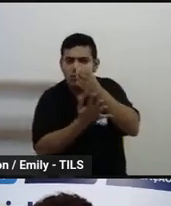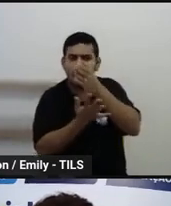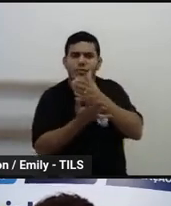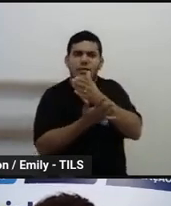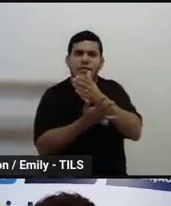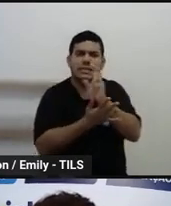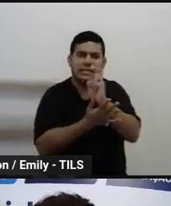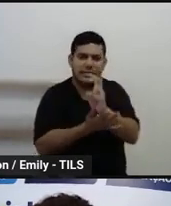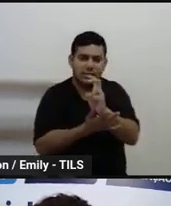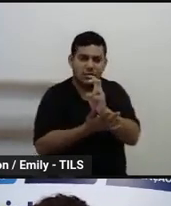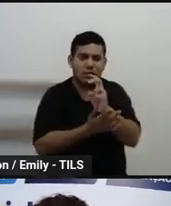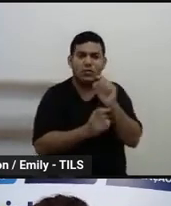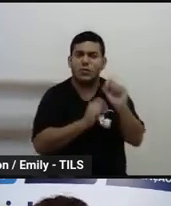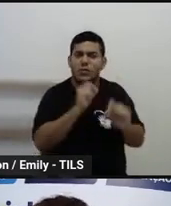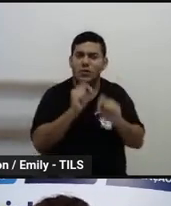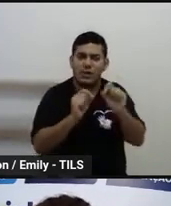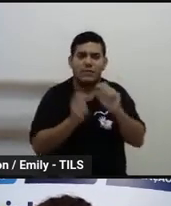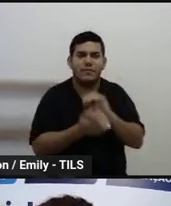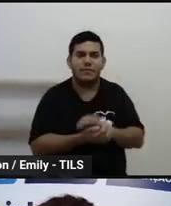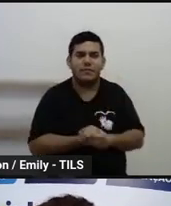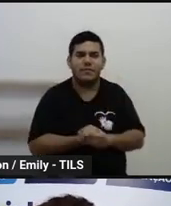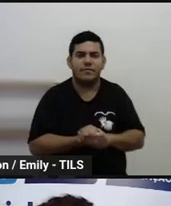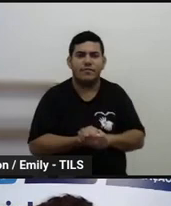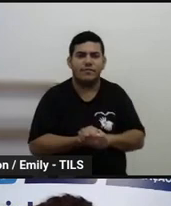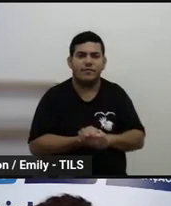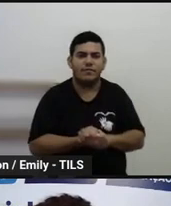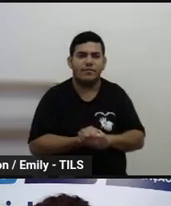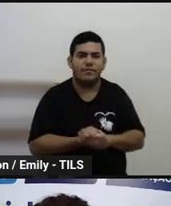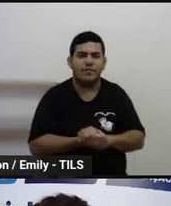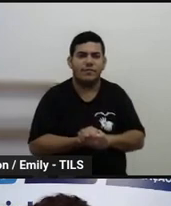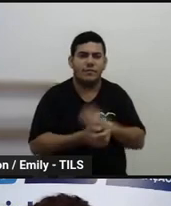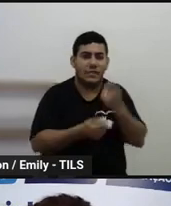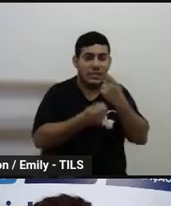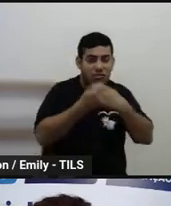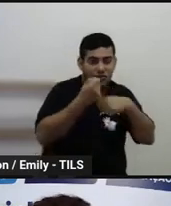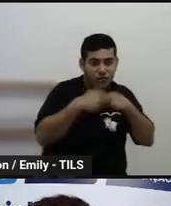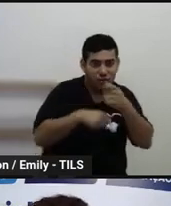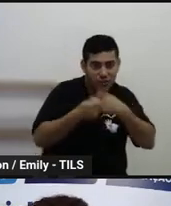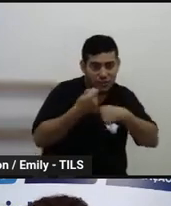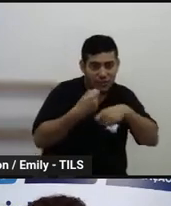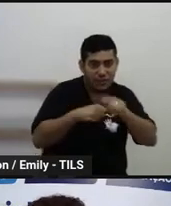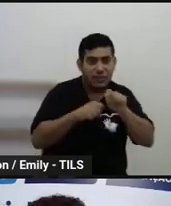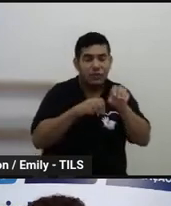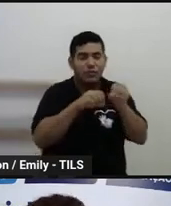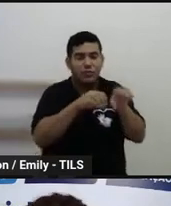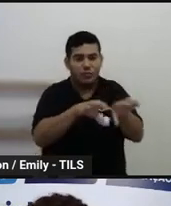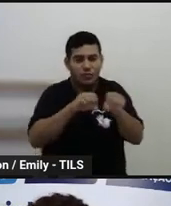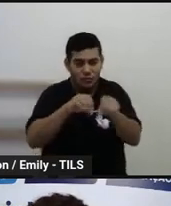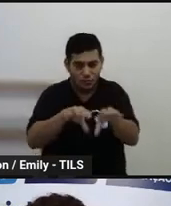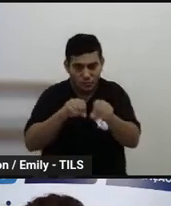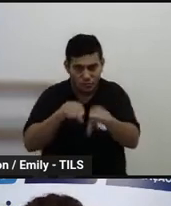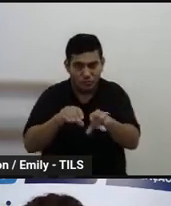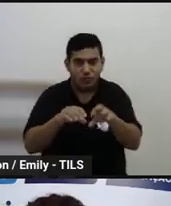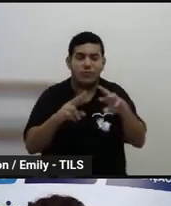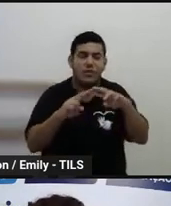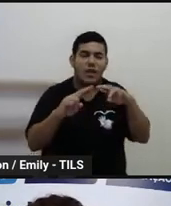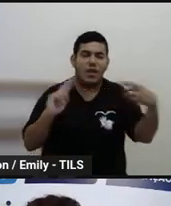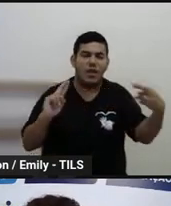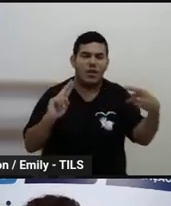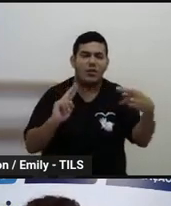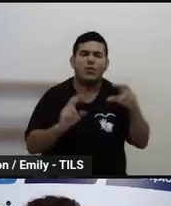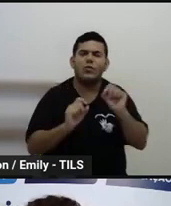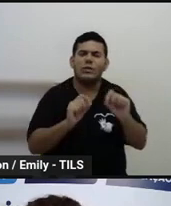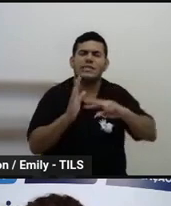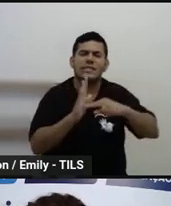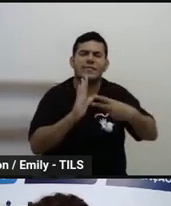Quais são esses cinco eixos? Gestão da rede educacional. O que é esse eixo gestão da